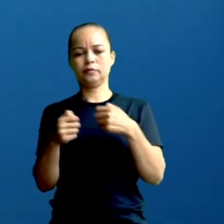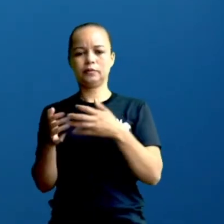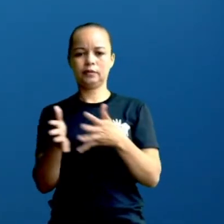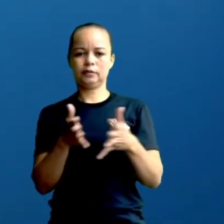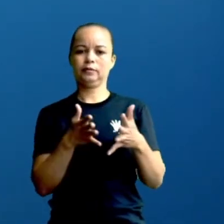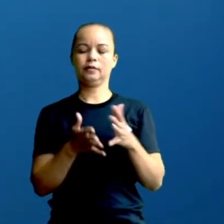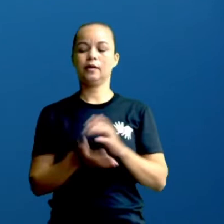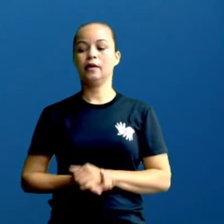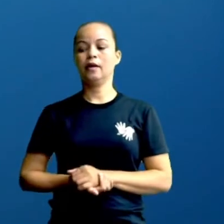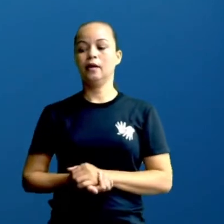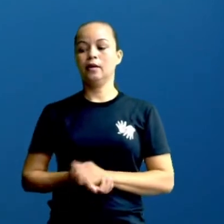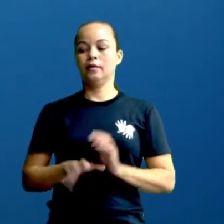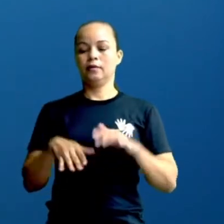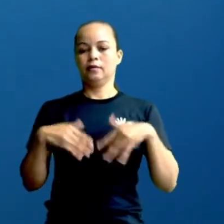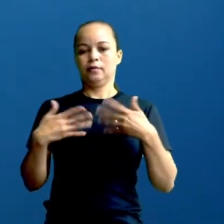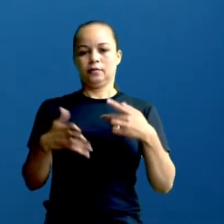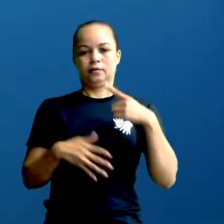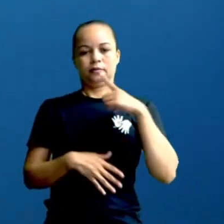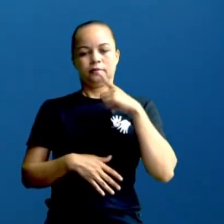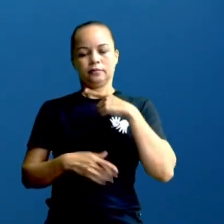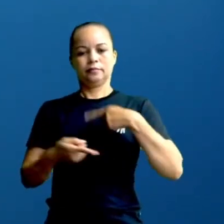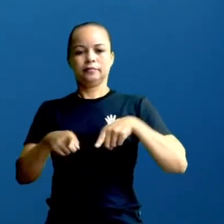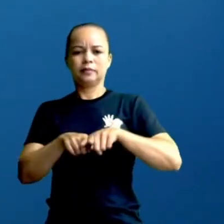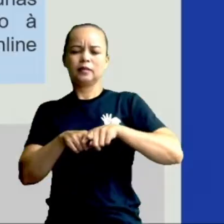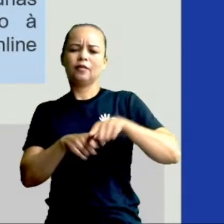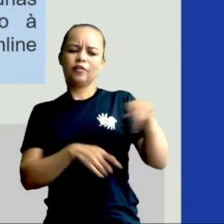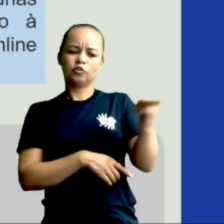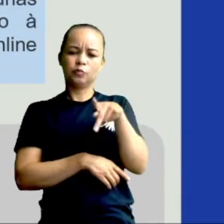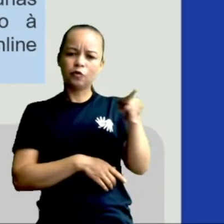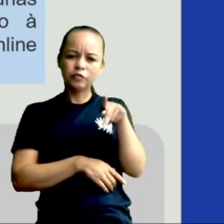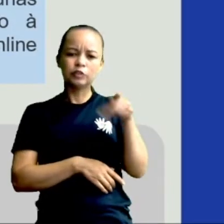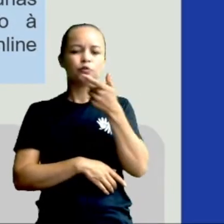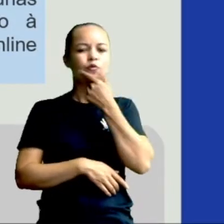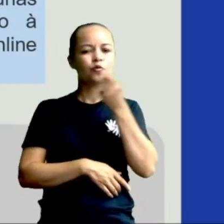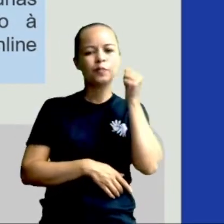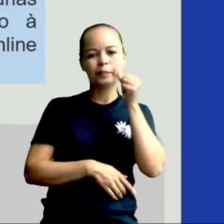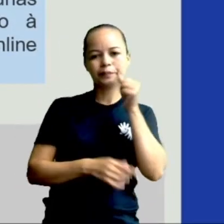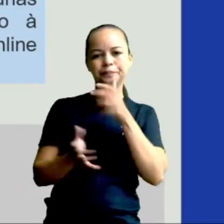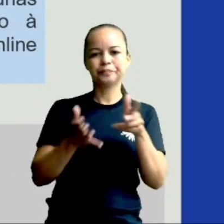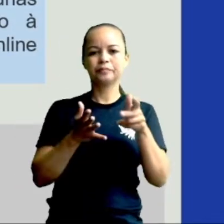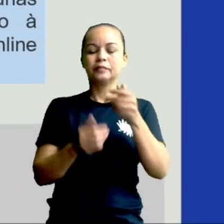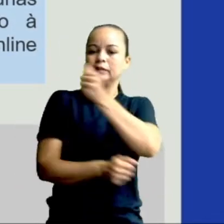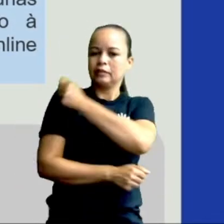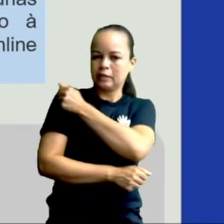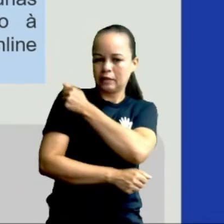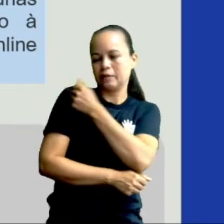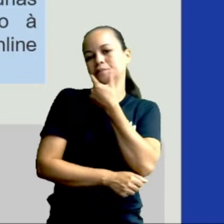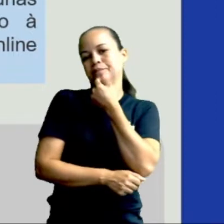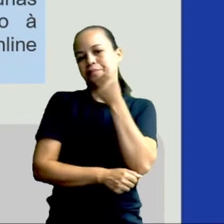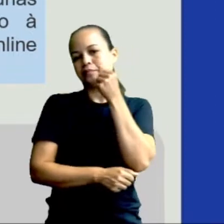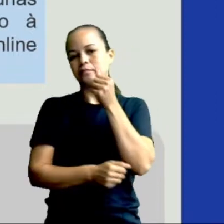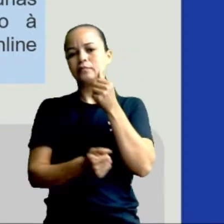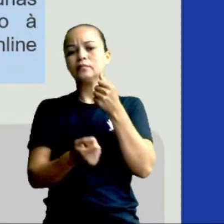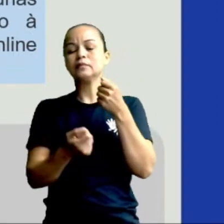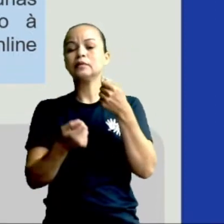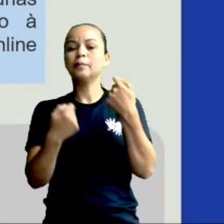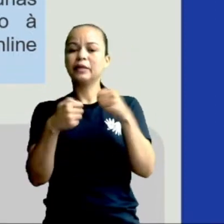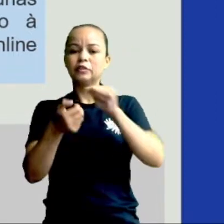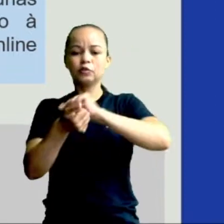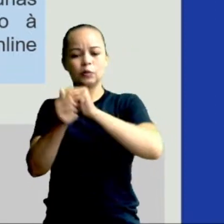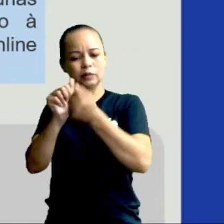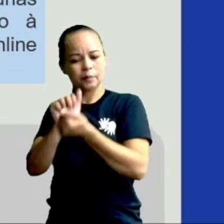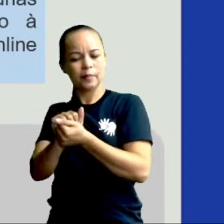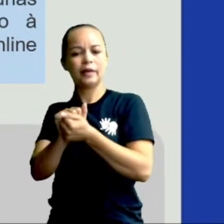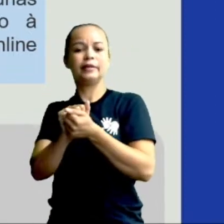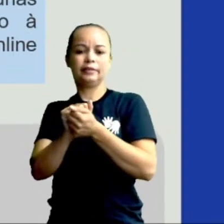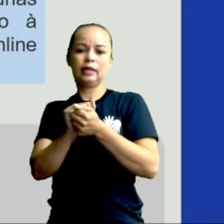isso? E aí, nós tivemos também, né, os professores e as professoras, alunos e alunas, tiveram que se adaptar